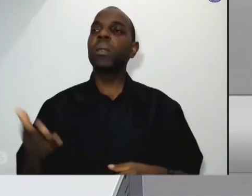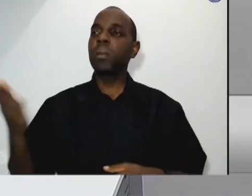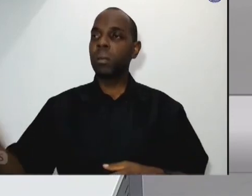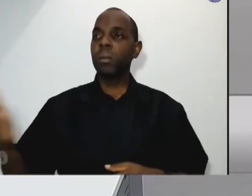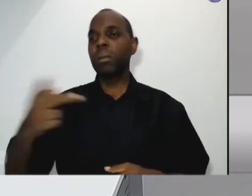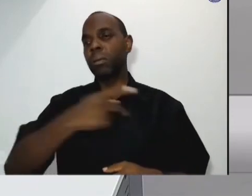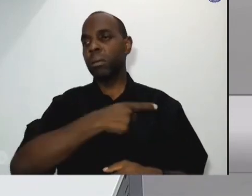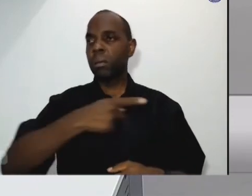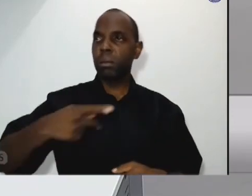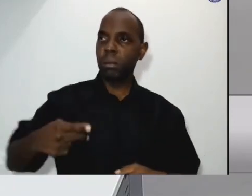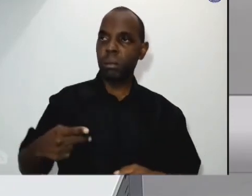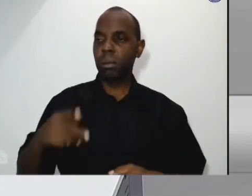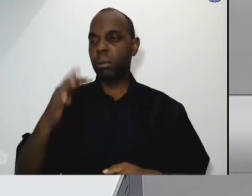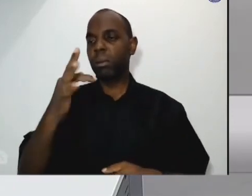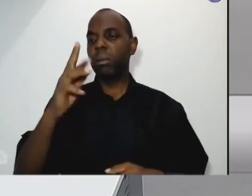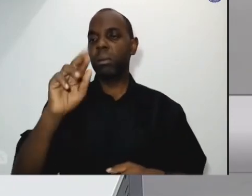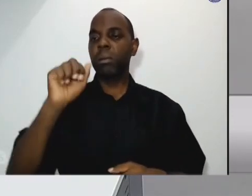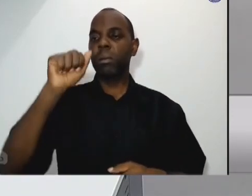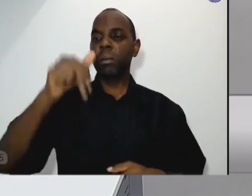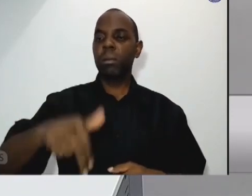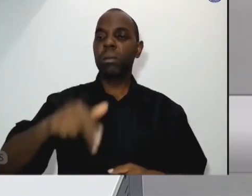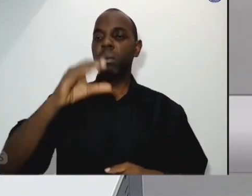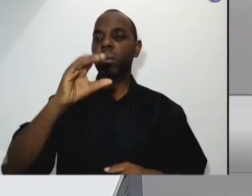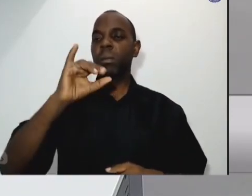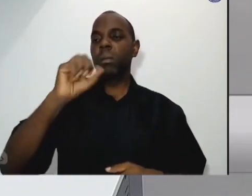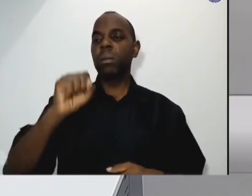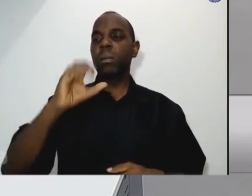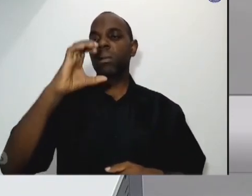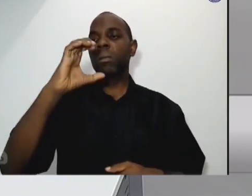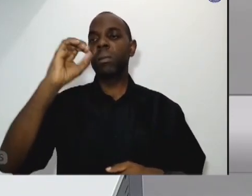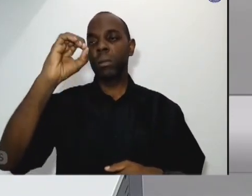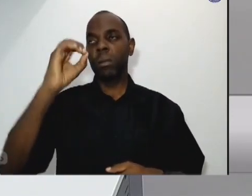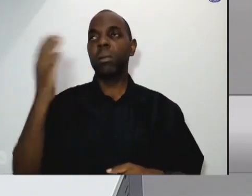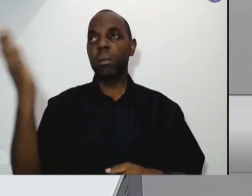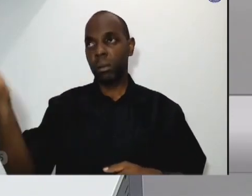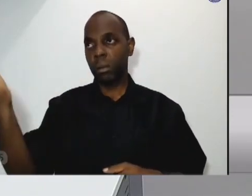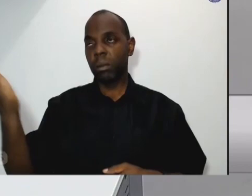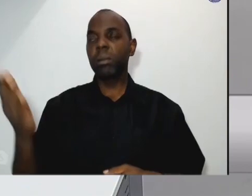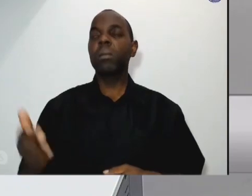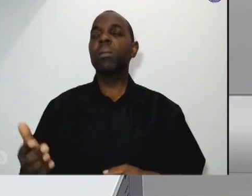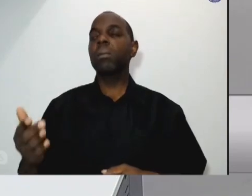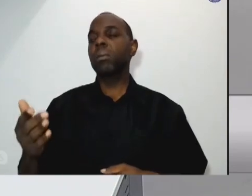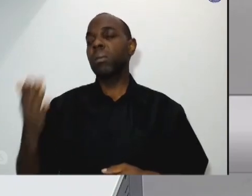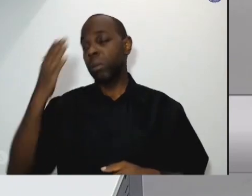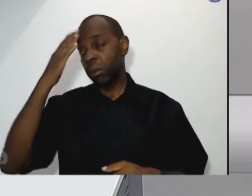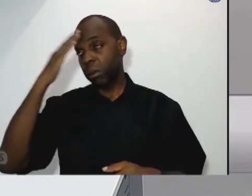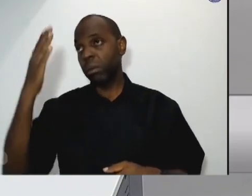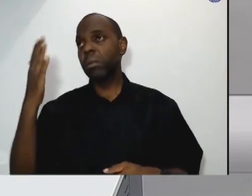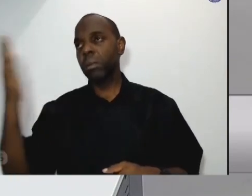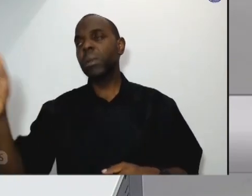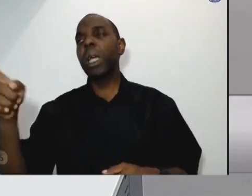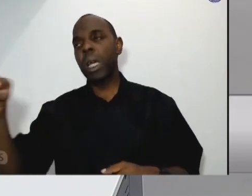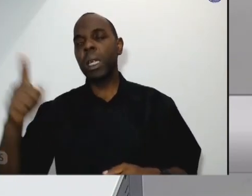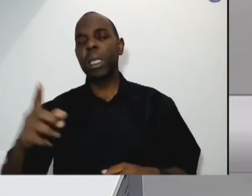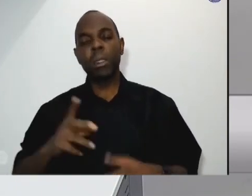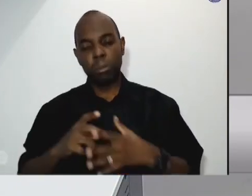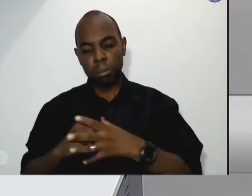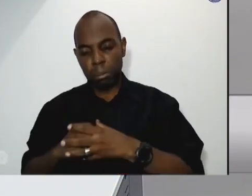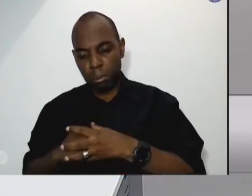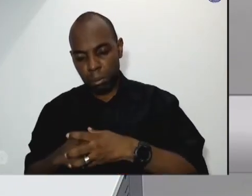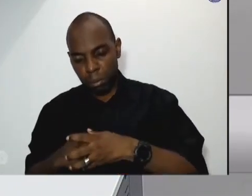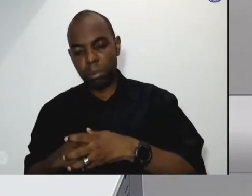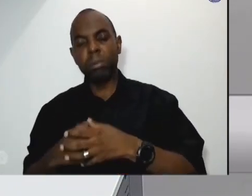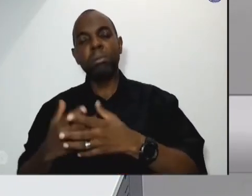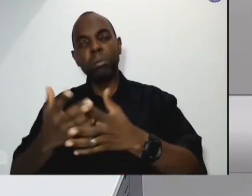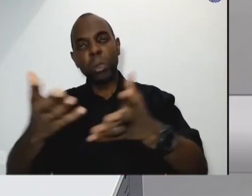padre Chico que realmente tem um amor incondicional pelo